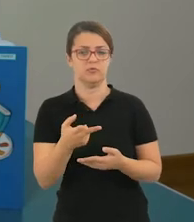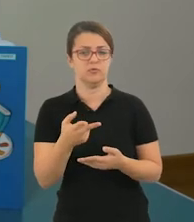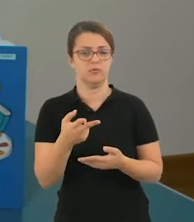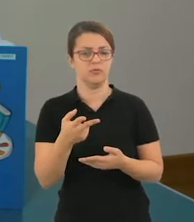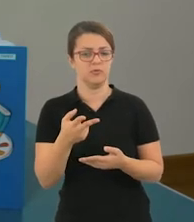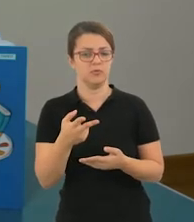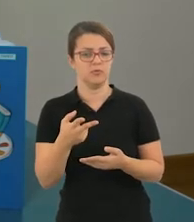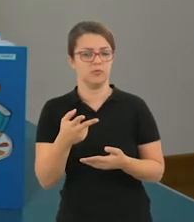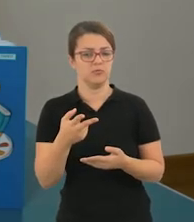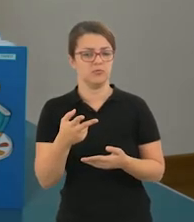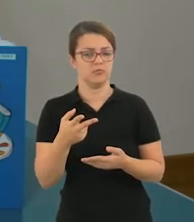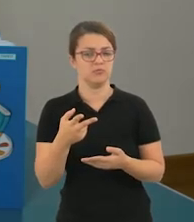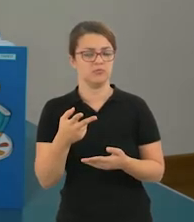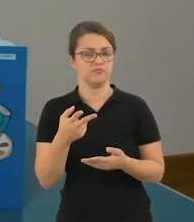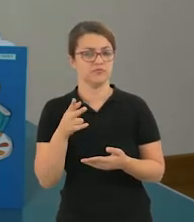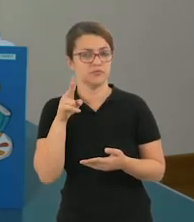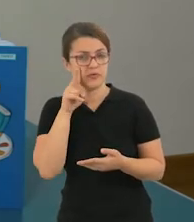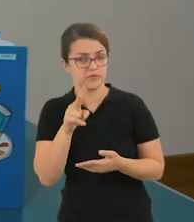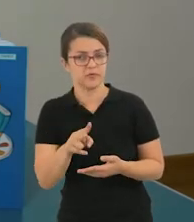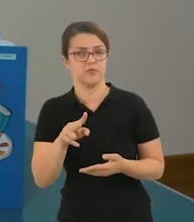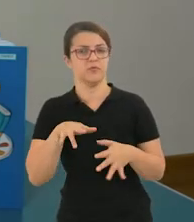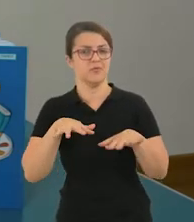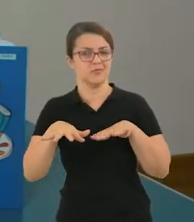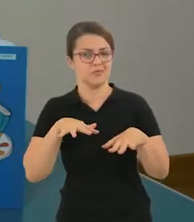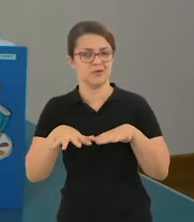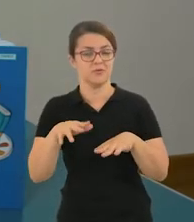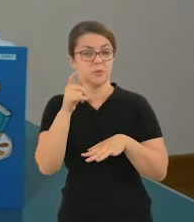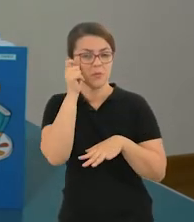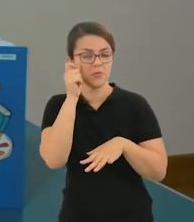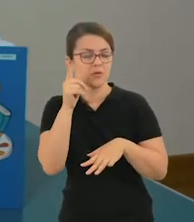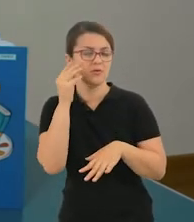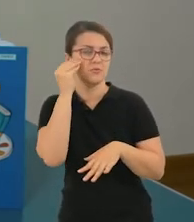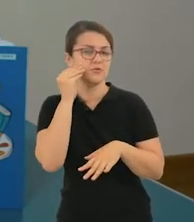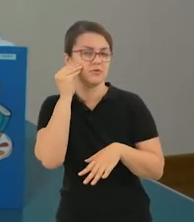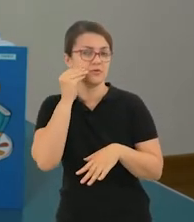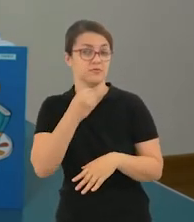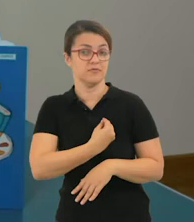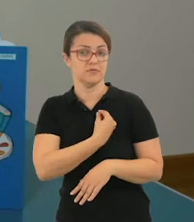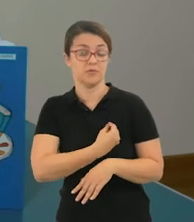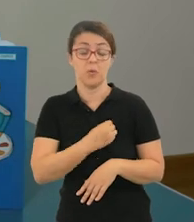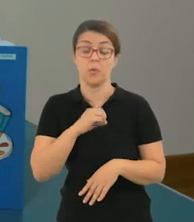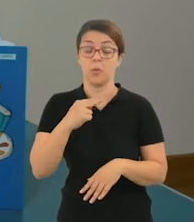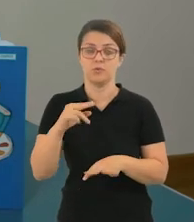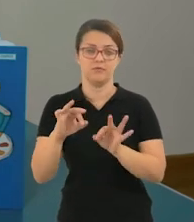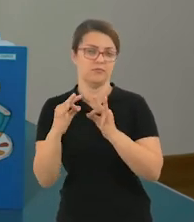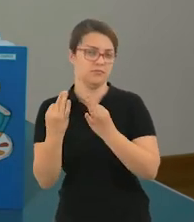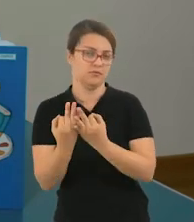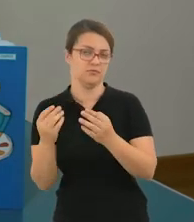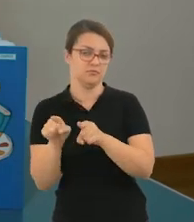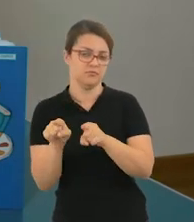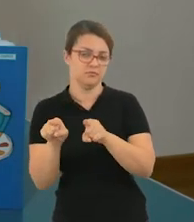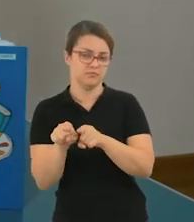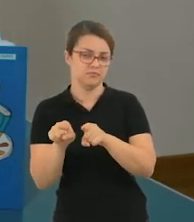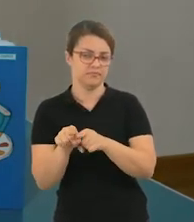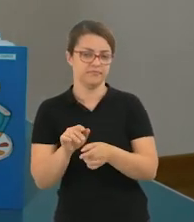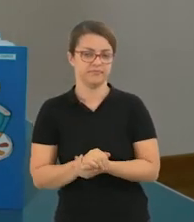lugar uma manifestação cultural, ok? Tragam experiências da vida de vocês ou de conhecidos, ok?